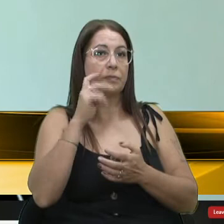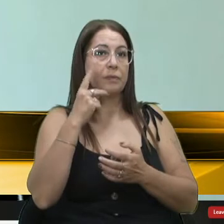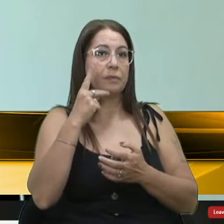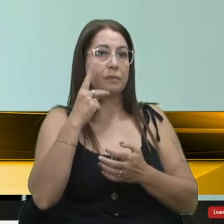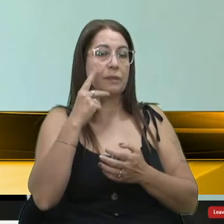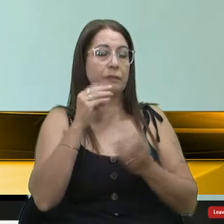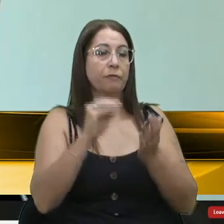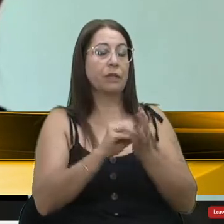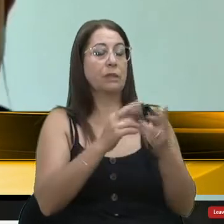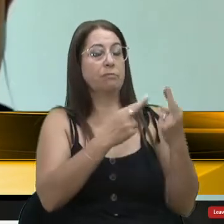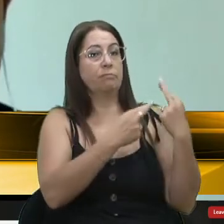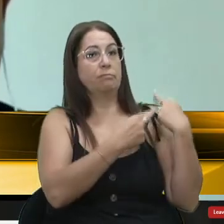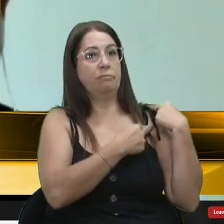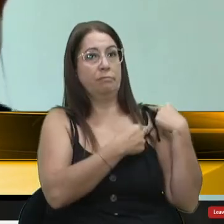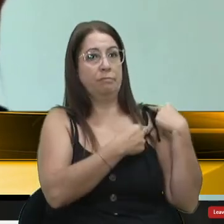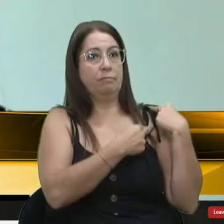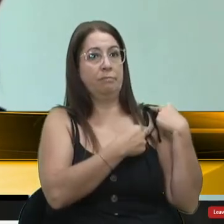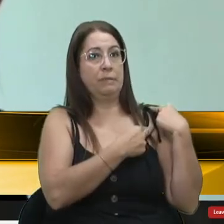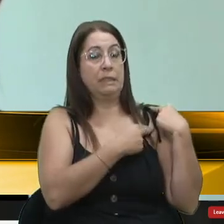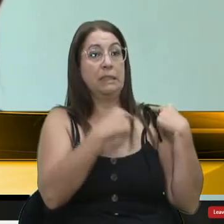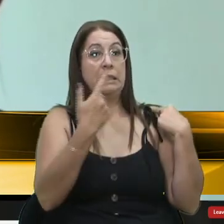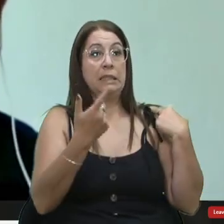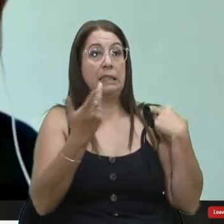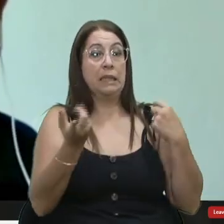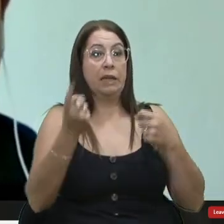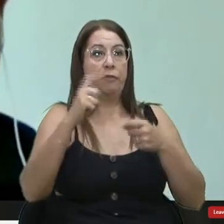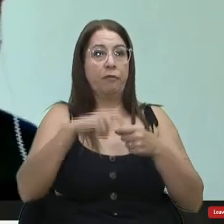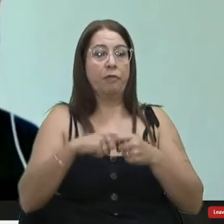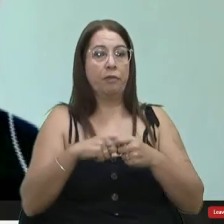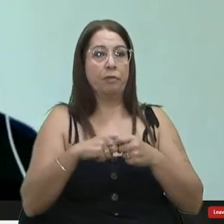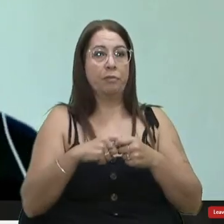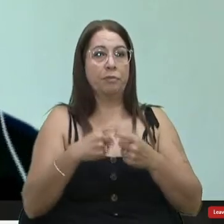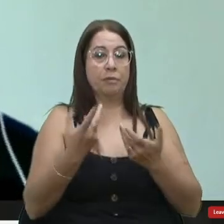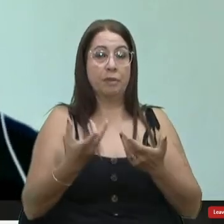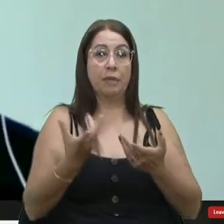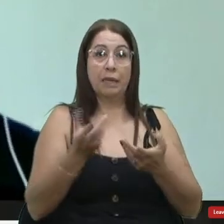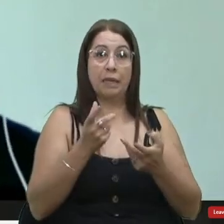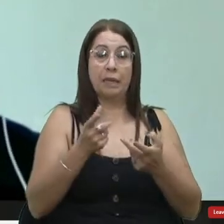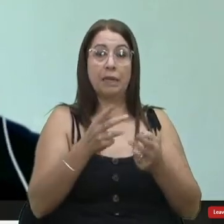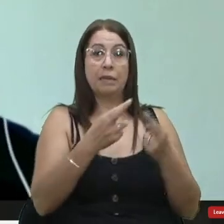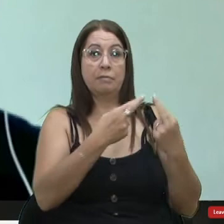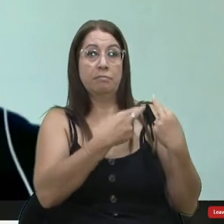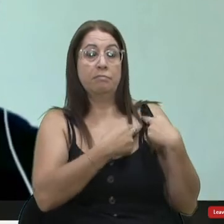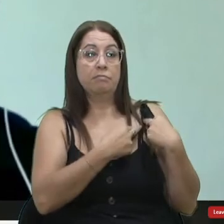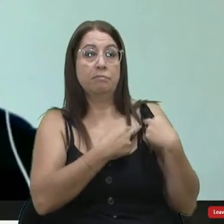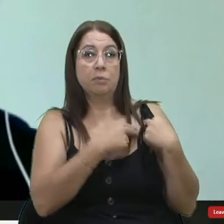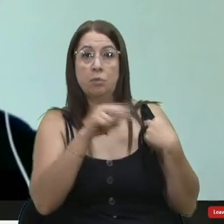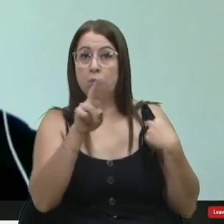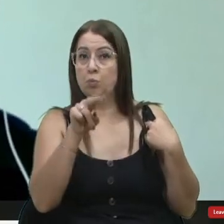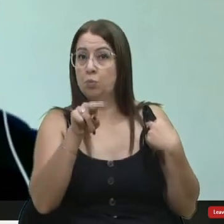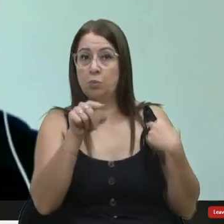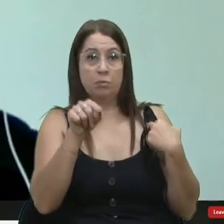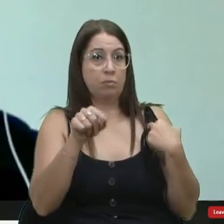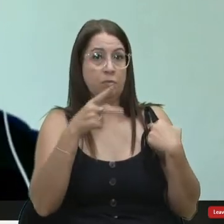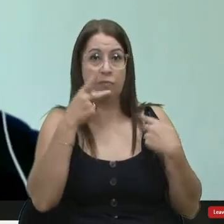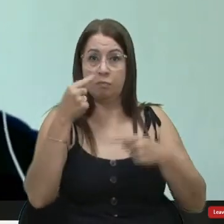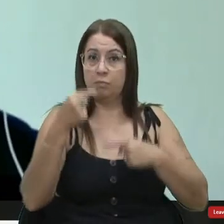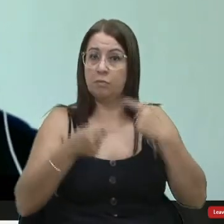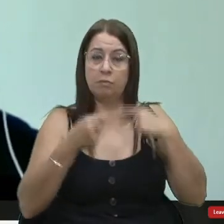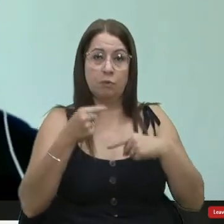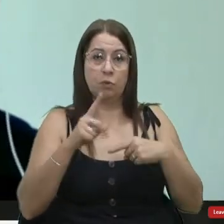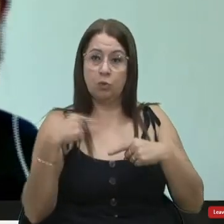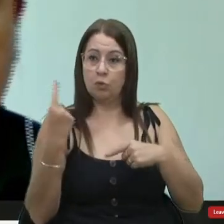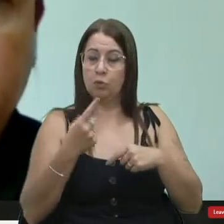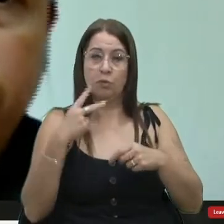irresponsabilidade de quem quer a volta e de quem quer responsabilidade. Nunca aqui foi debatido que nós